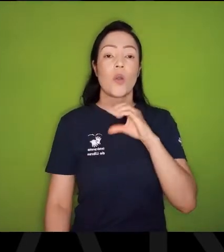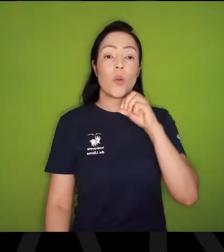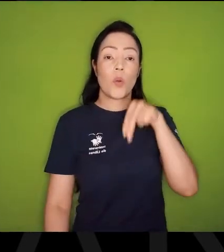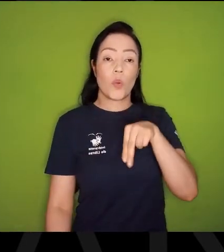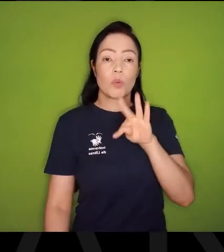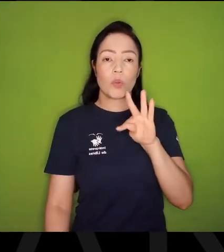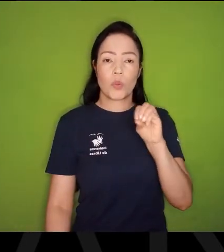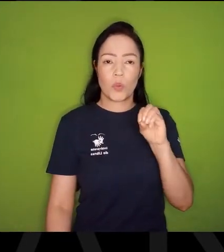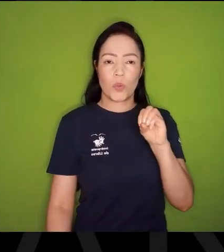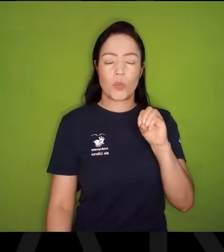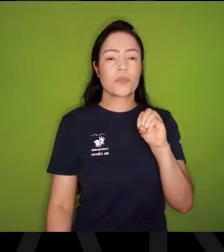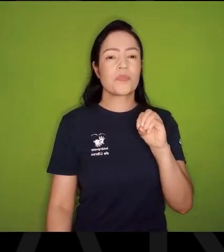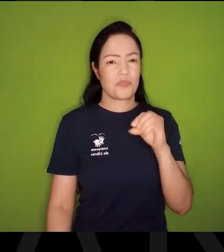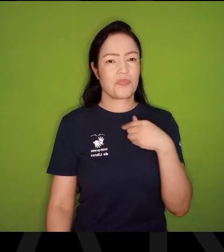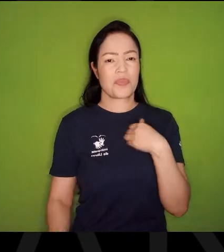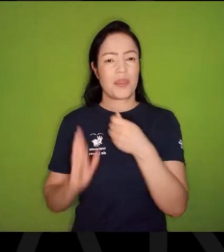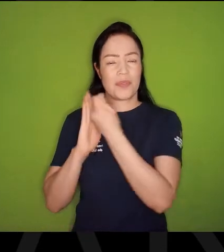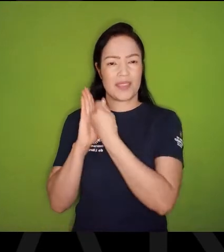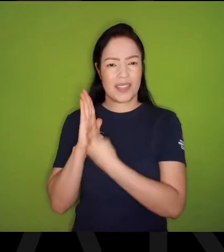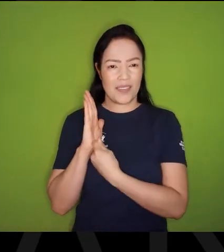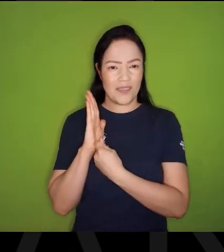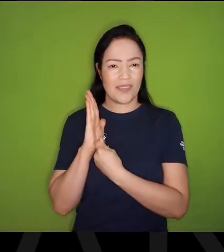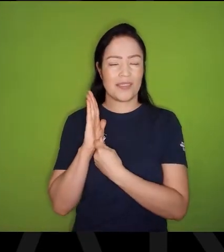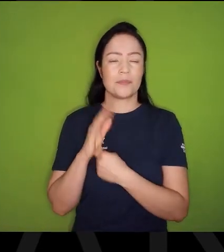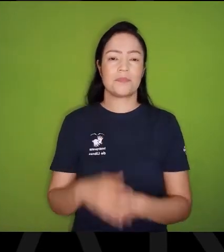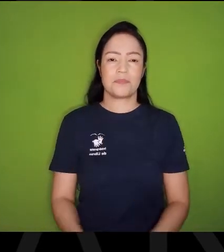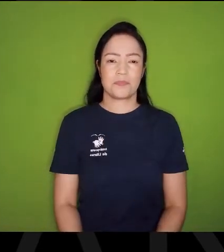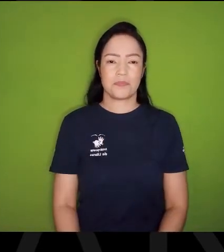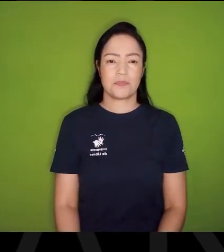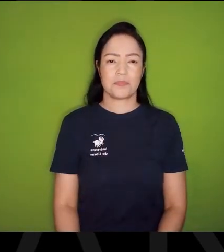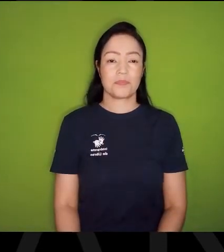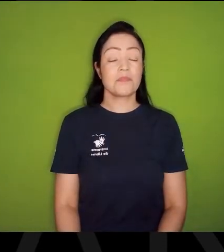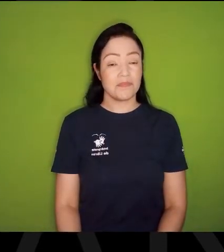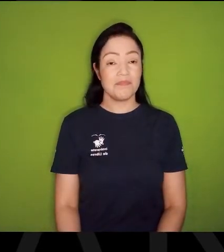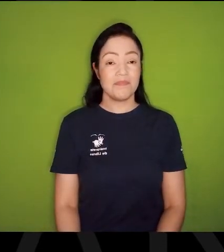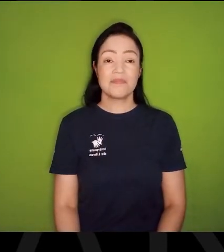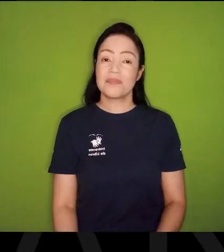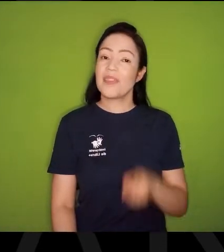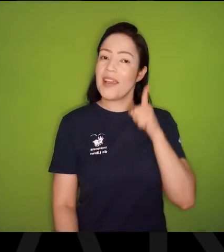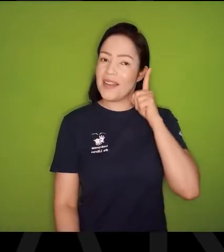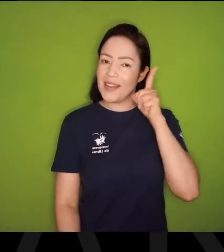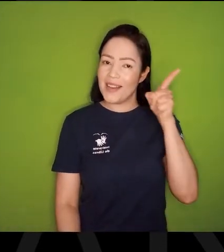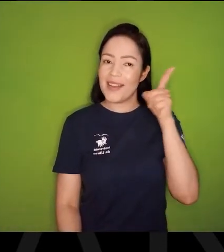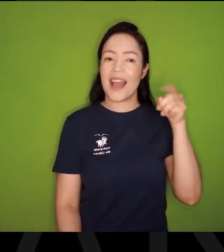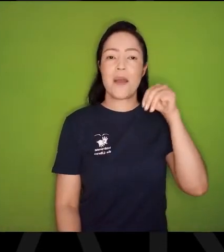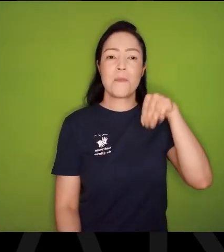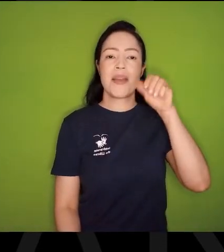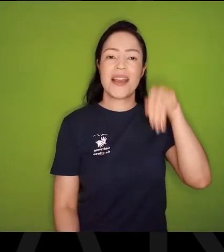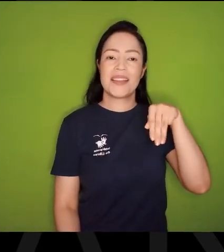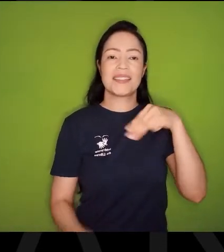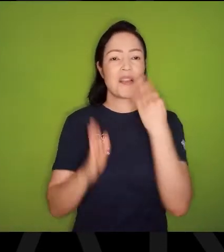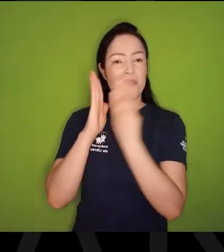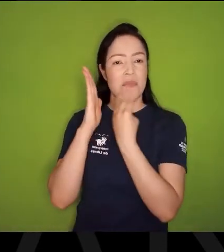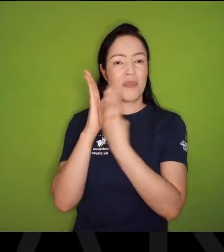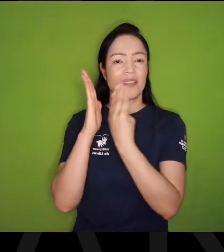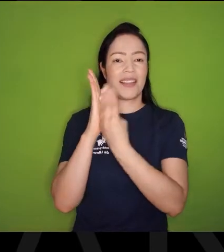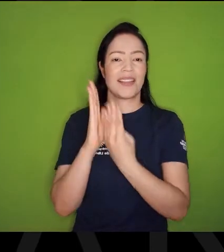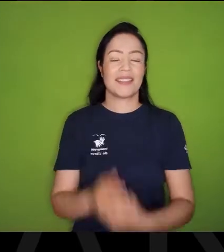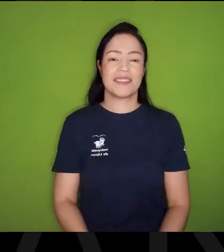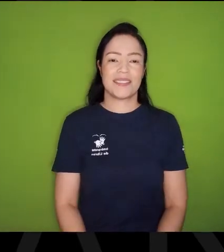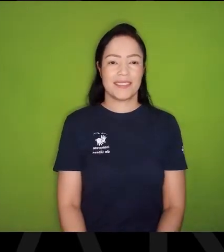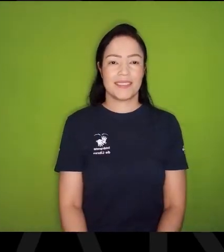Paulo, Os primeiros contos que eu fui escrevendo, Foi na biblioteca do Memorial da América Latina,